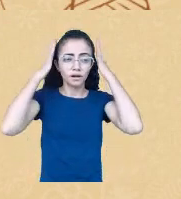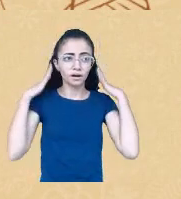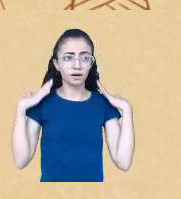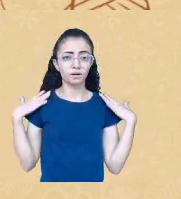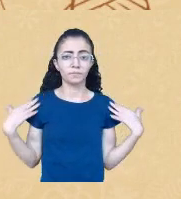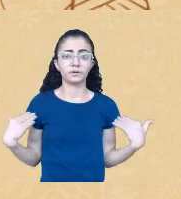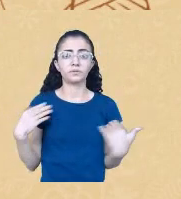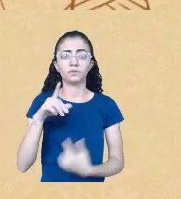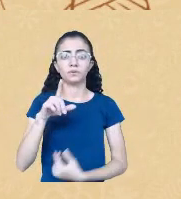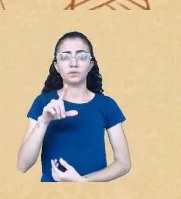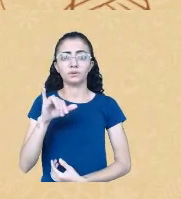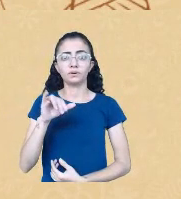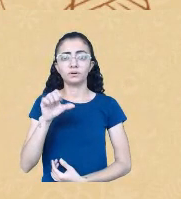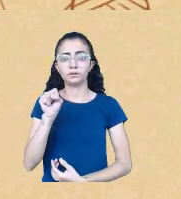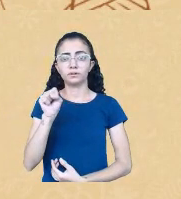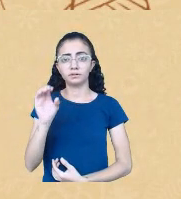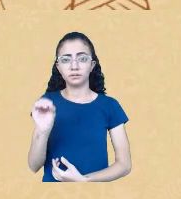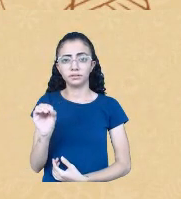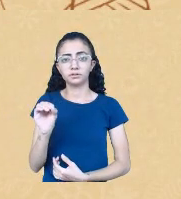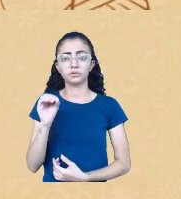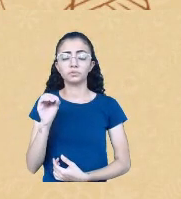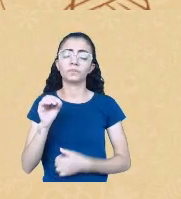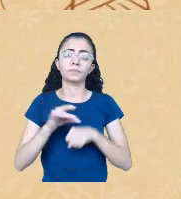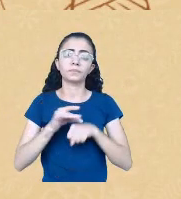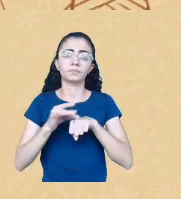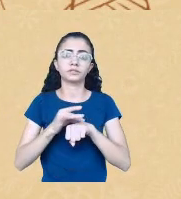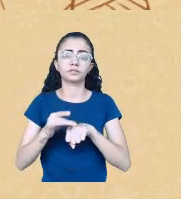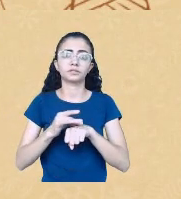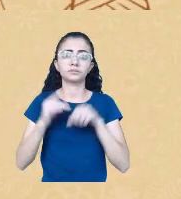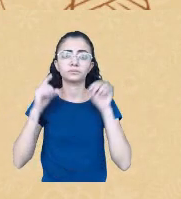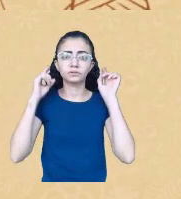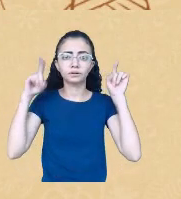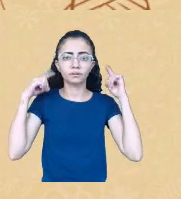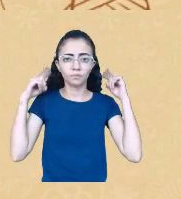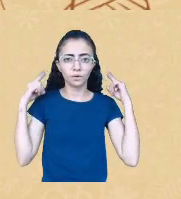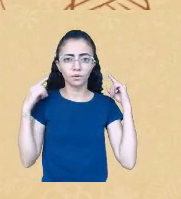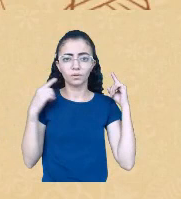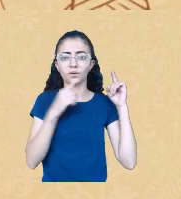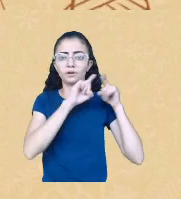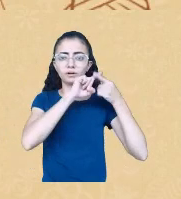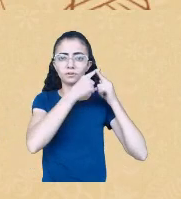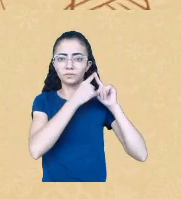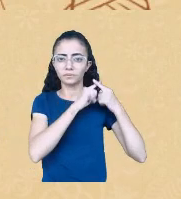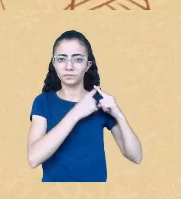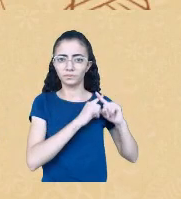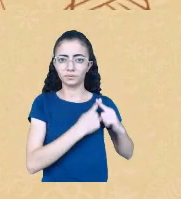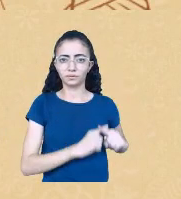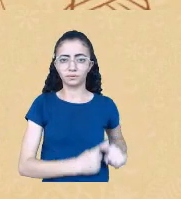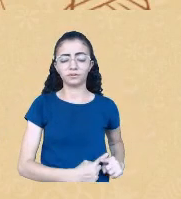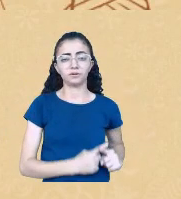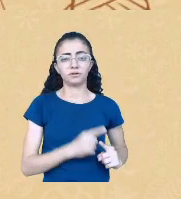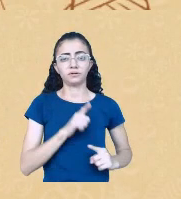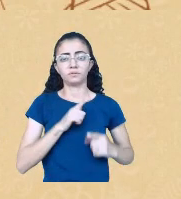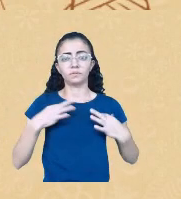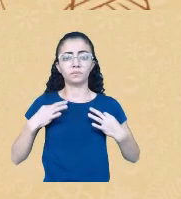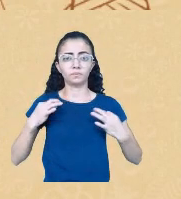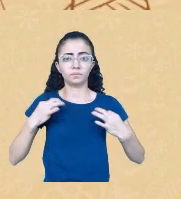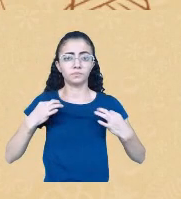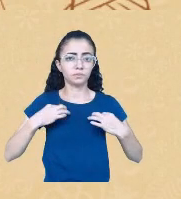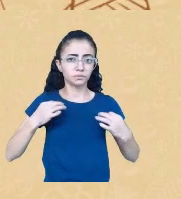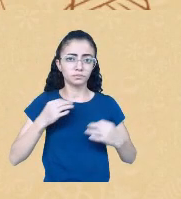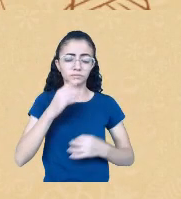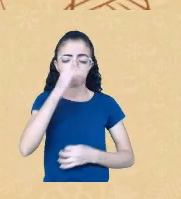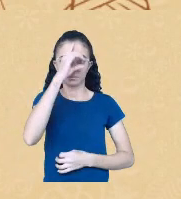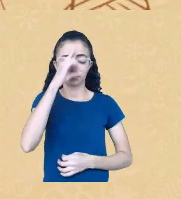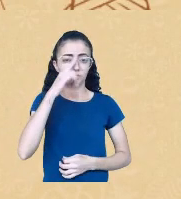está trançado em duas tranças, e eu estou com uma blusa amarela, e atrás de mim tem uma parede